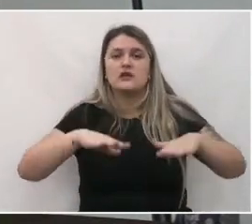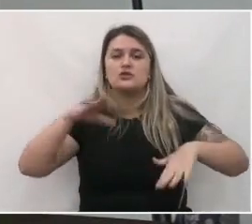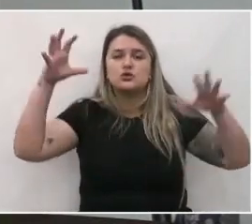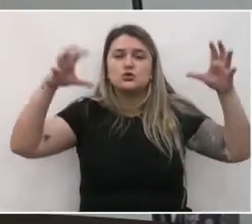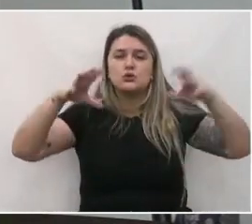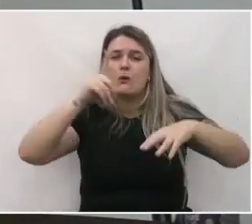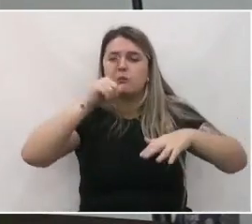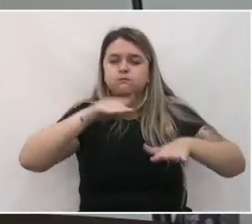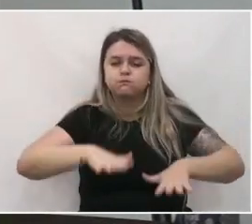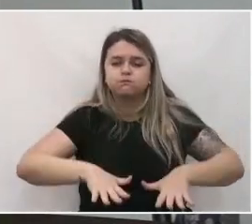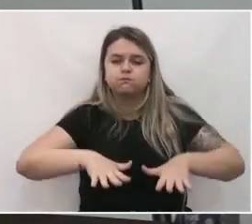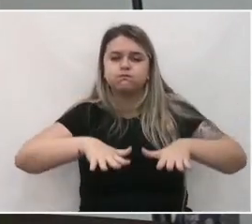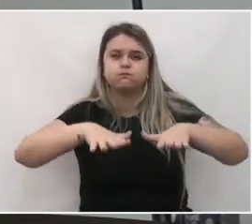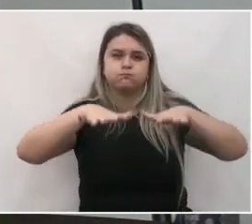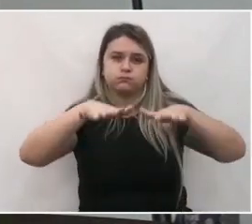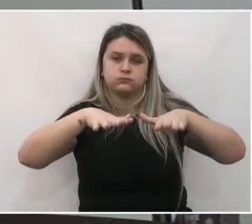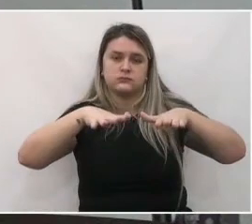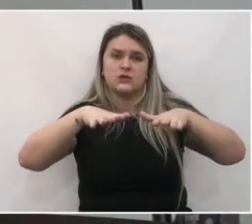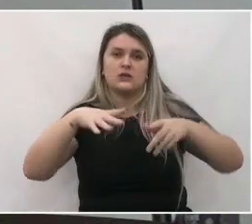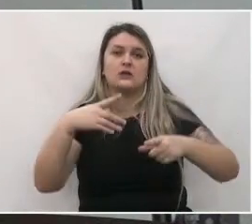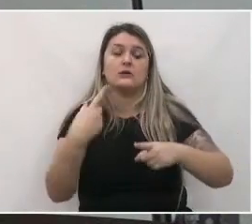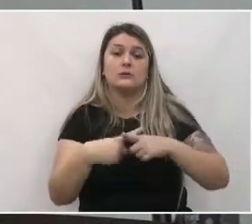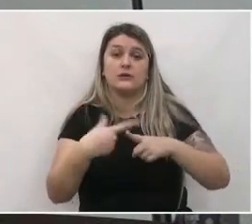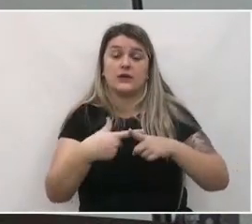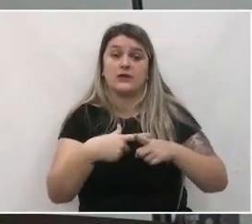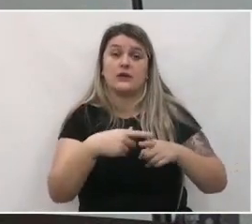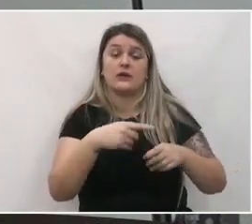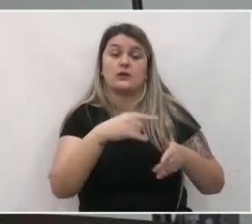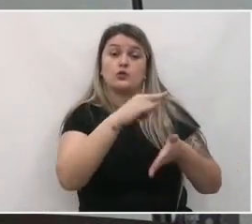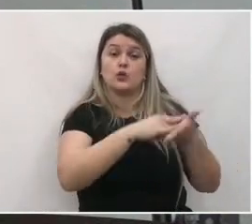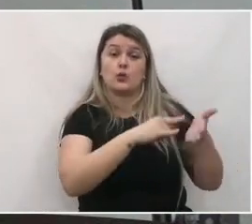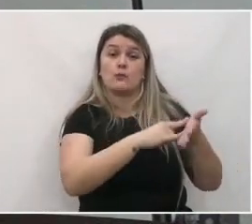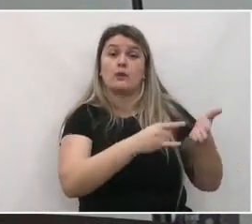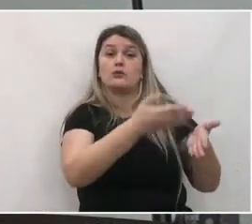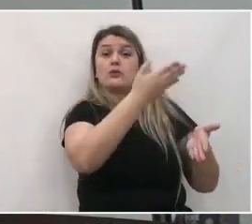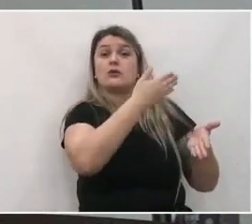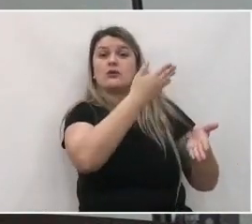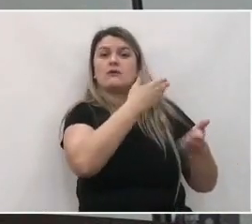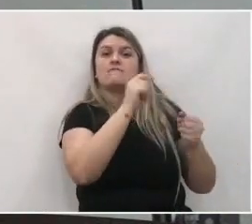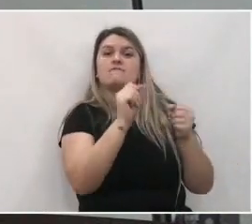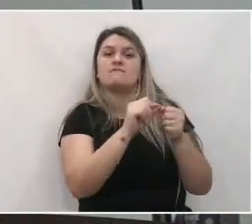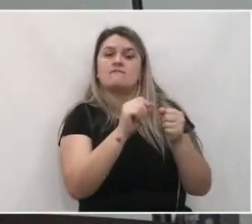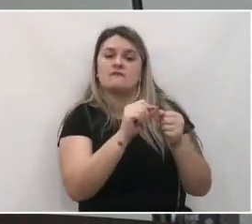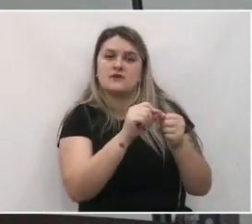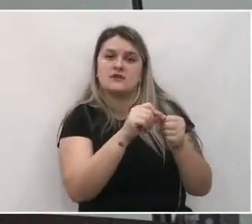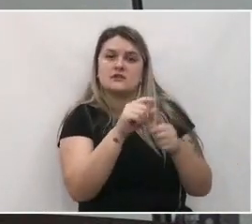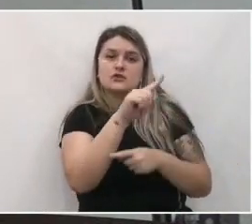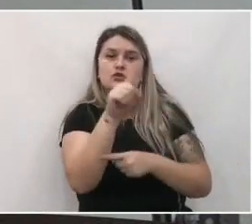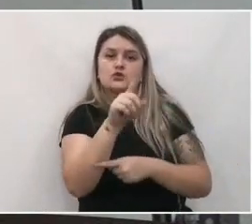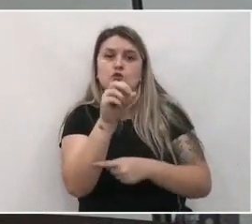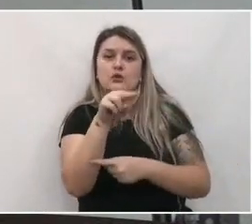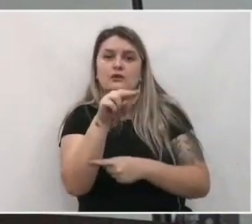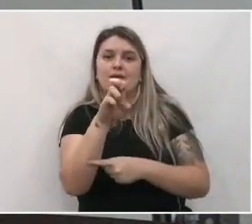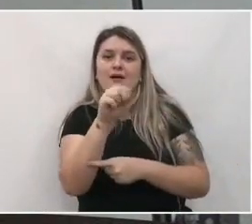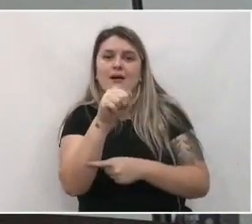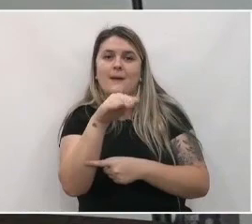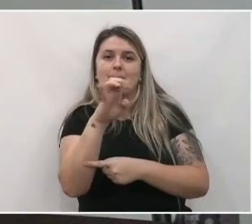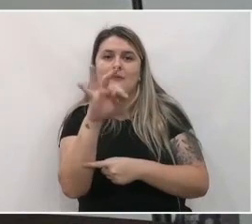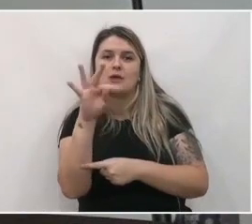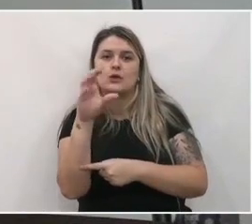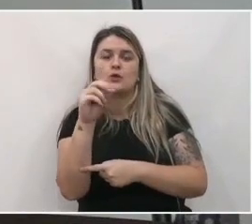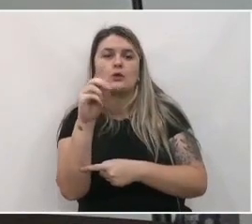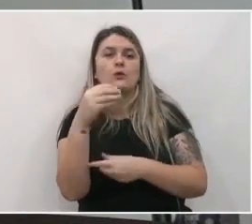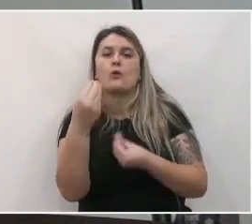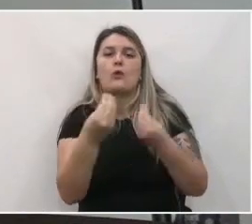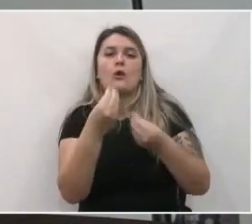zoneamento vigente, estabelecido pelo plano diretor anterior, estabeleceu esse zoneamento baseado nas cotas de cheias,